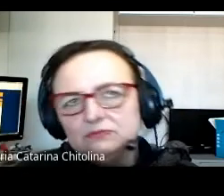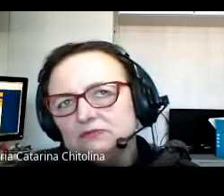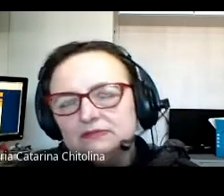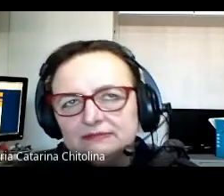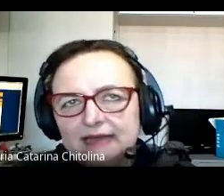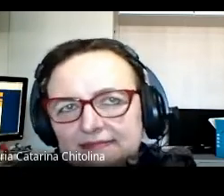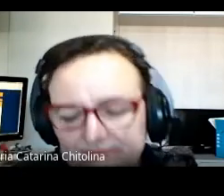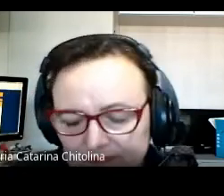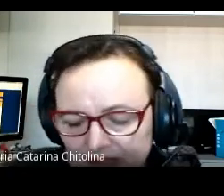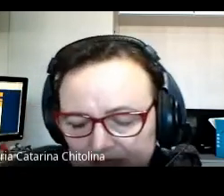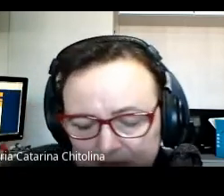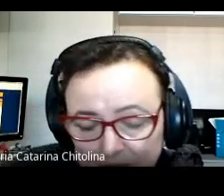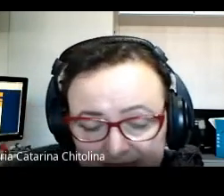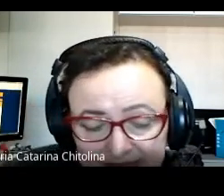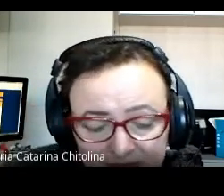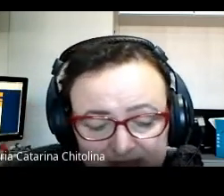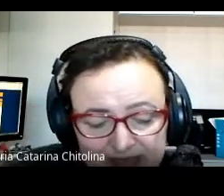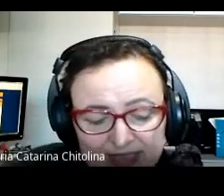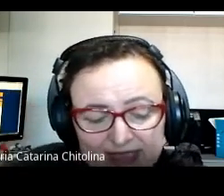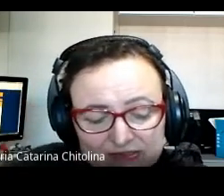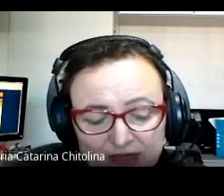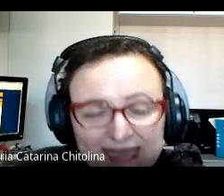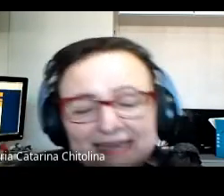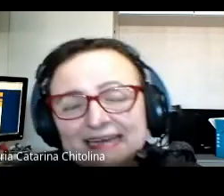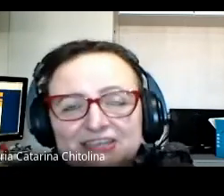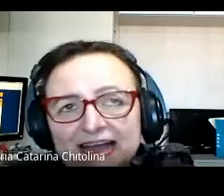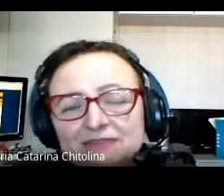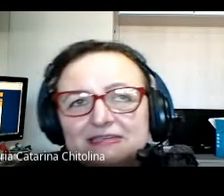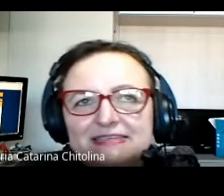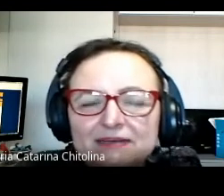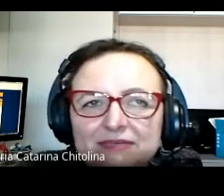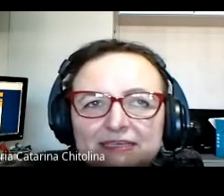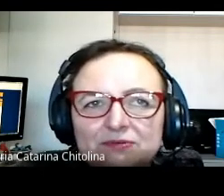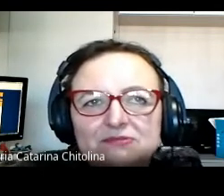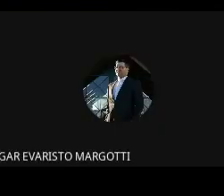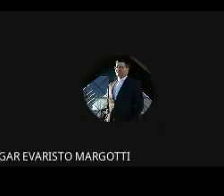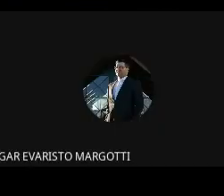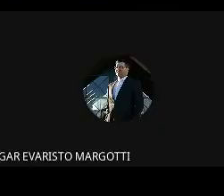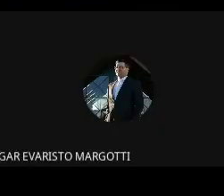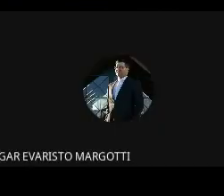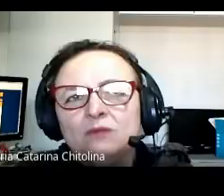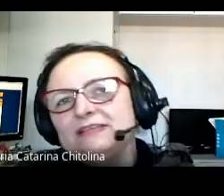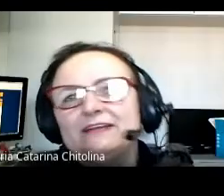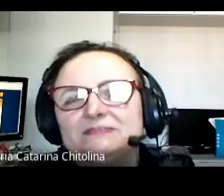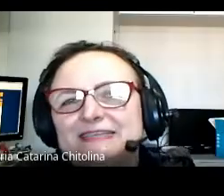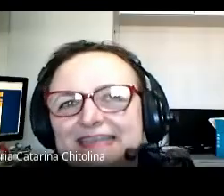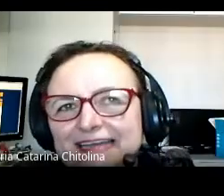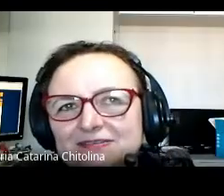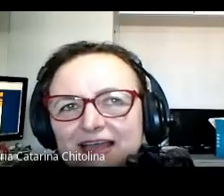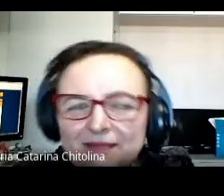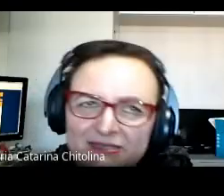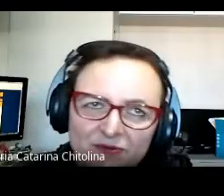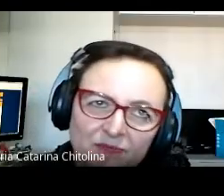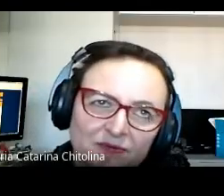Como Como negros Só que ali em Lajeado Eles eram lidos Os haitianos Não como os negros